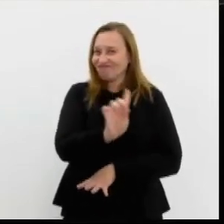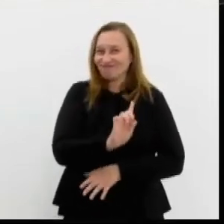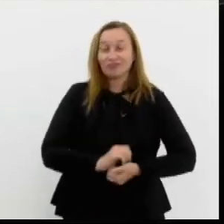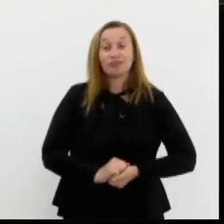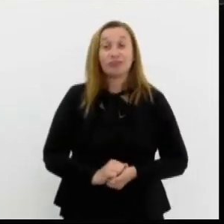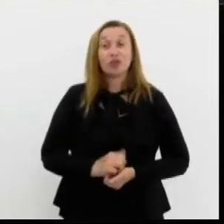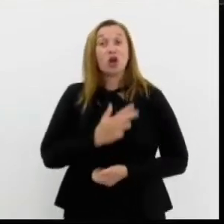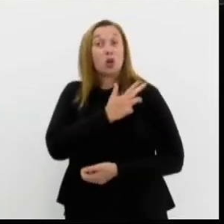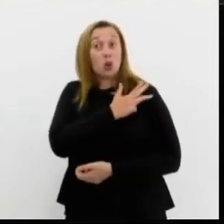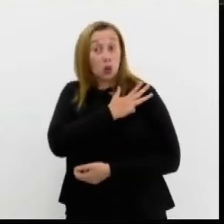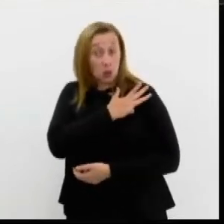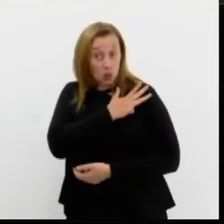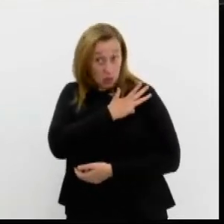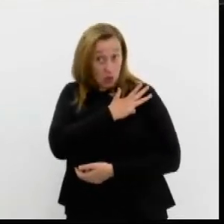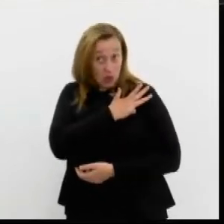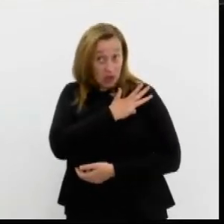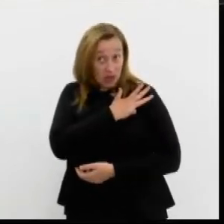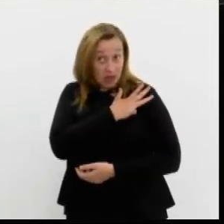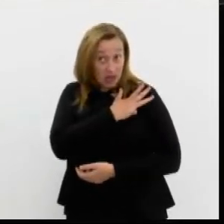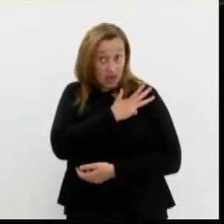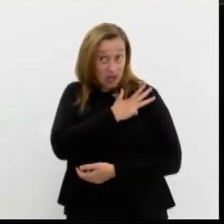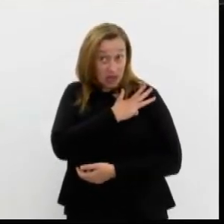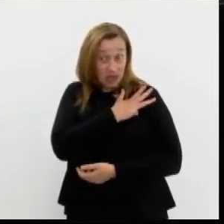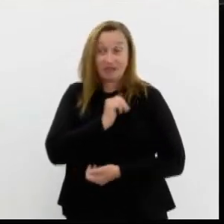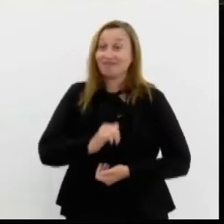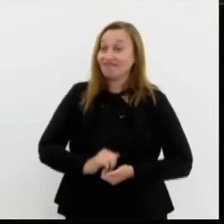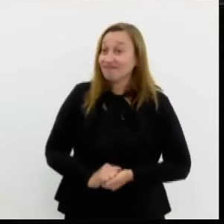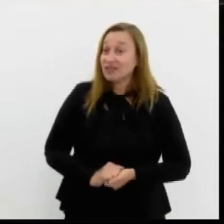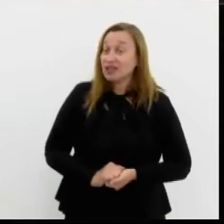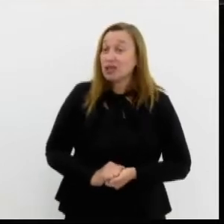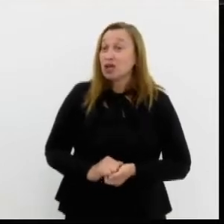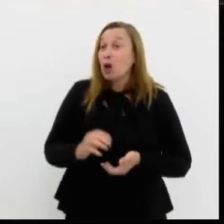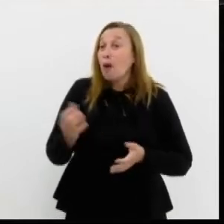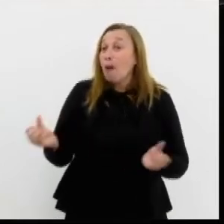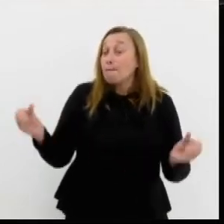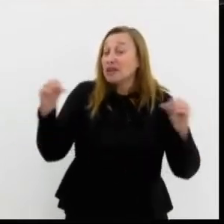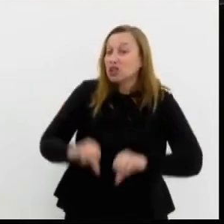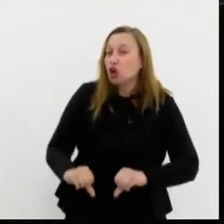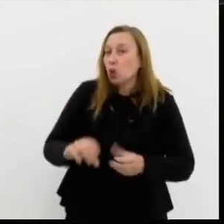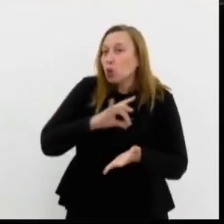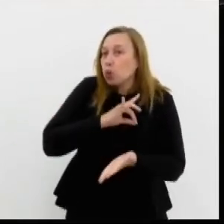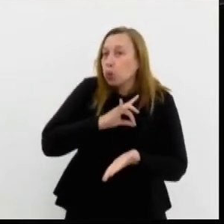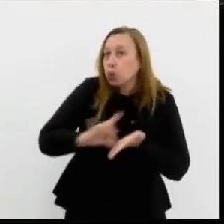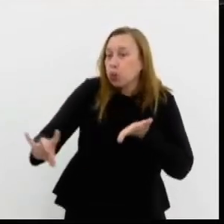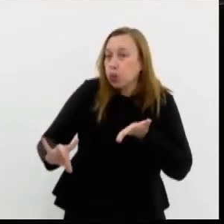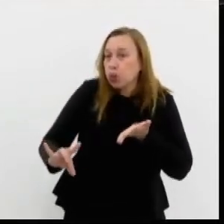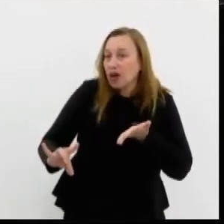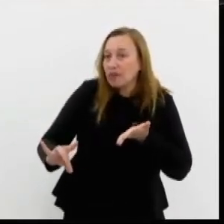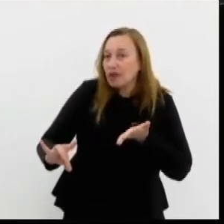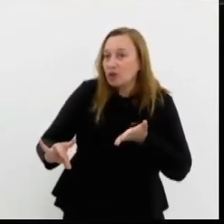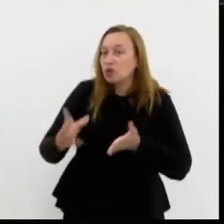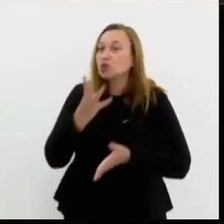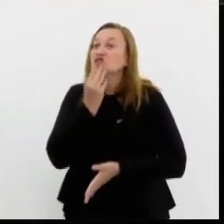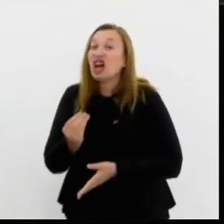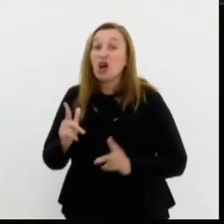Lula atingiu o ápice. Nem os maiores inimigos declarados de Israel foram tão longe.